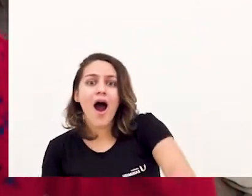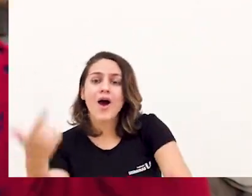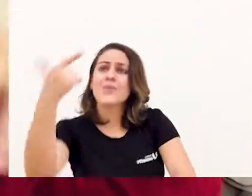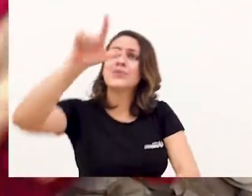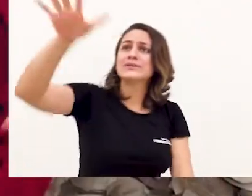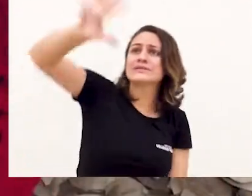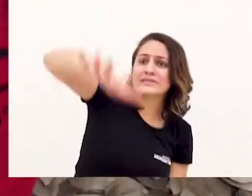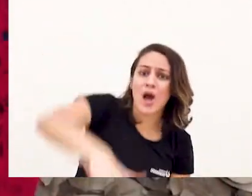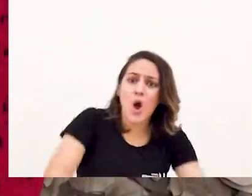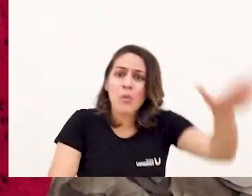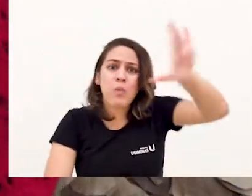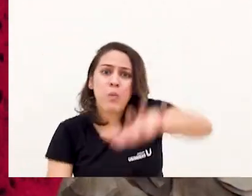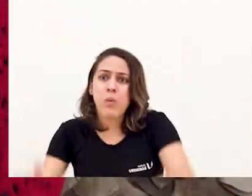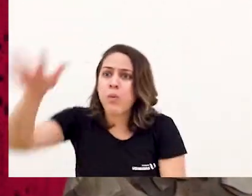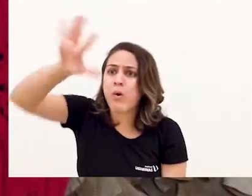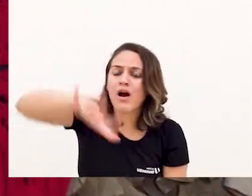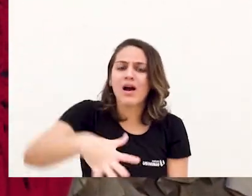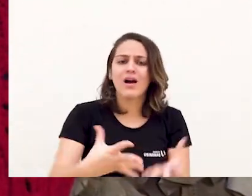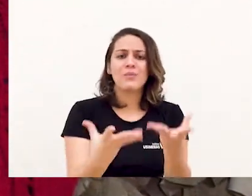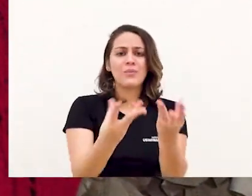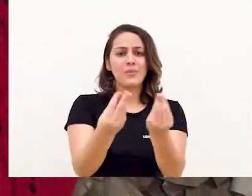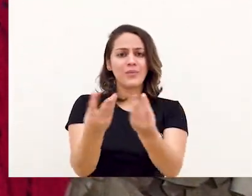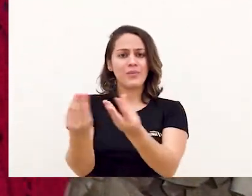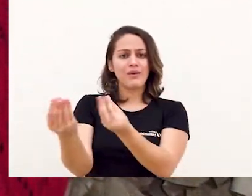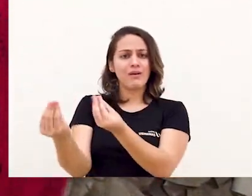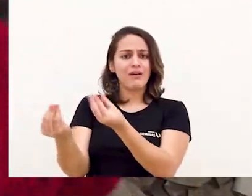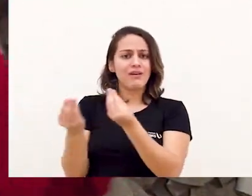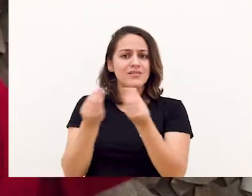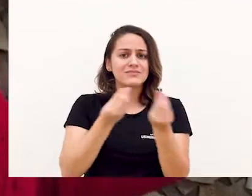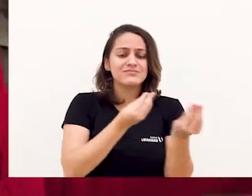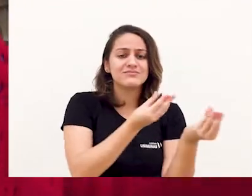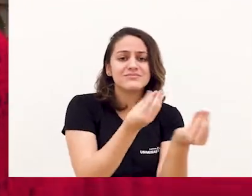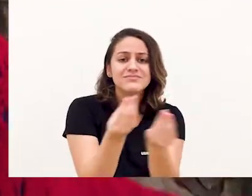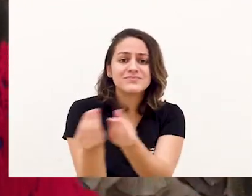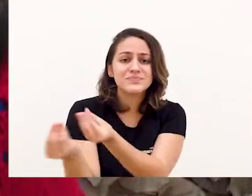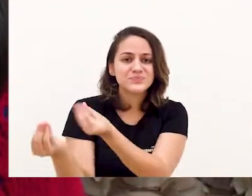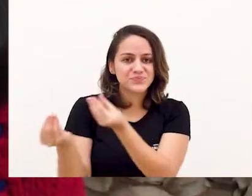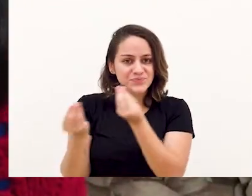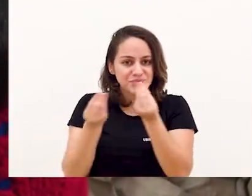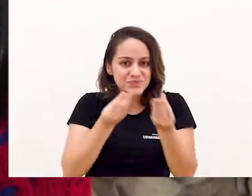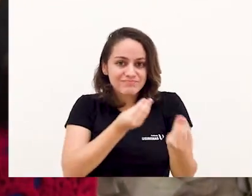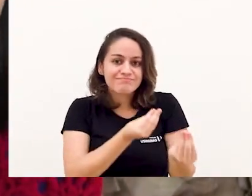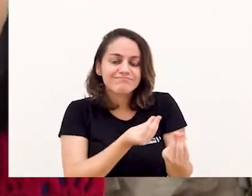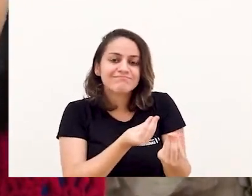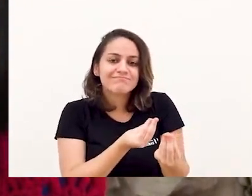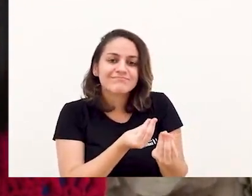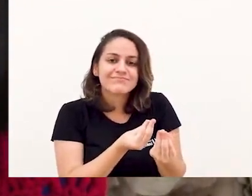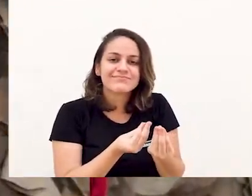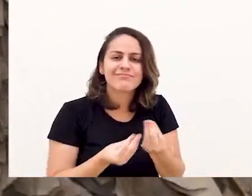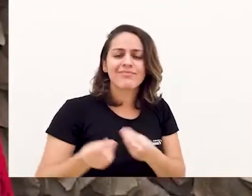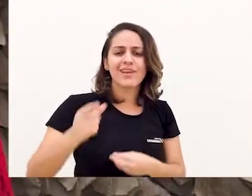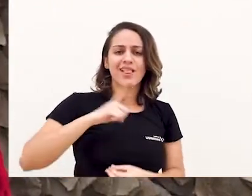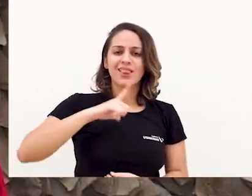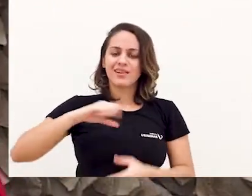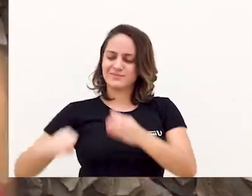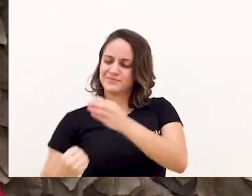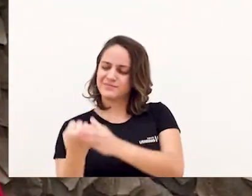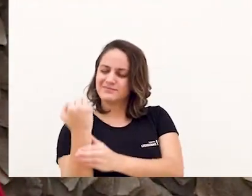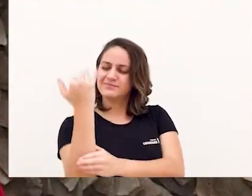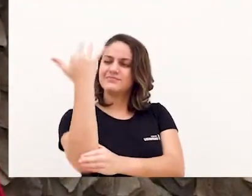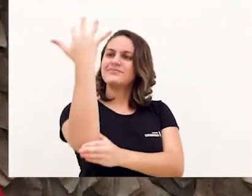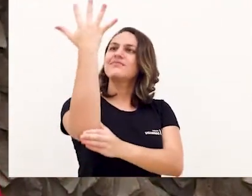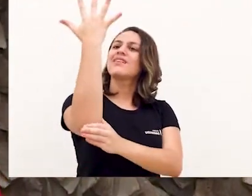E outra, uuuuh! Mas para onde será que elas iam? Algumas